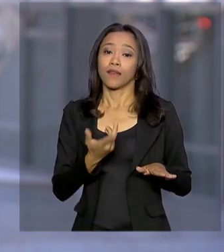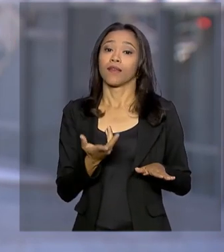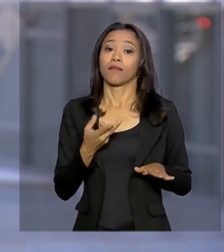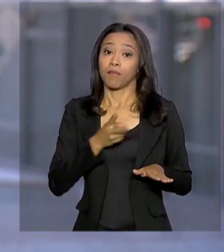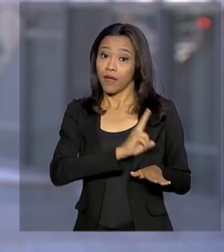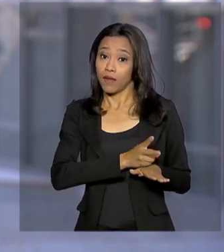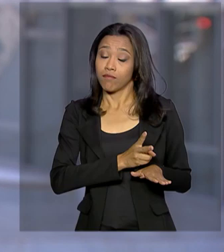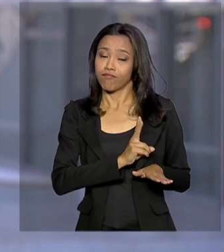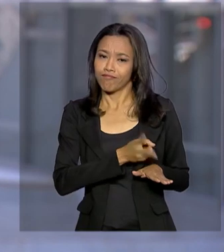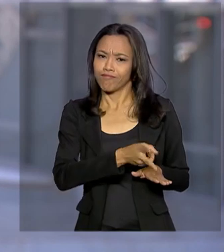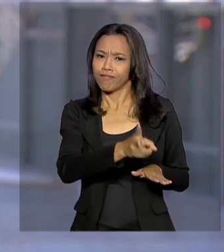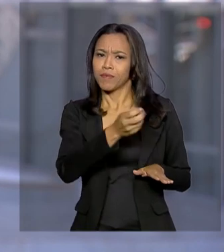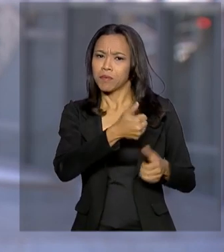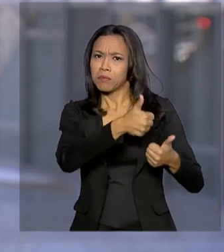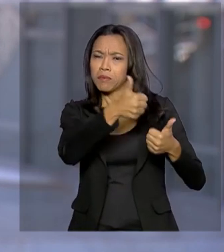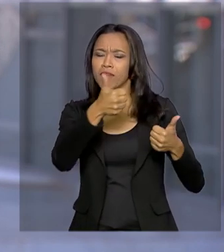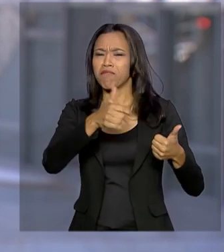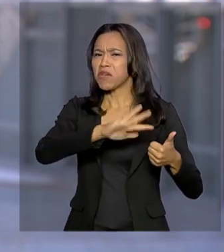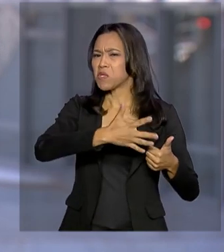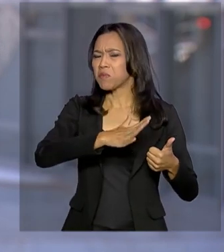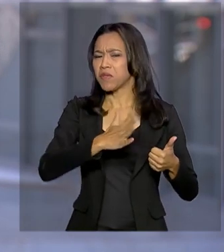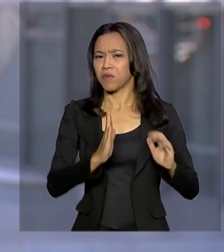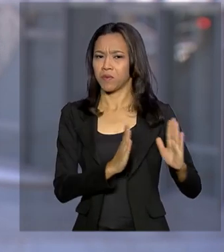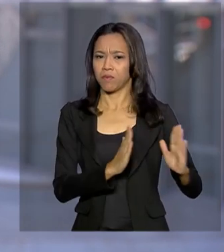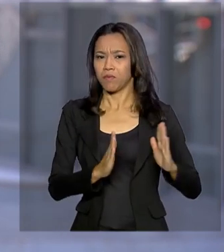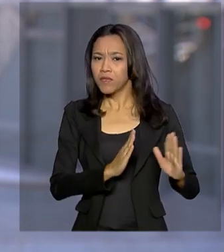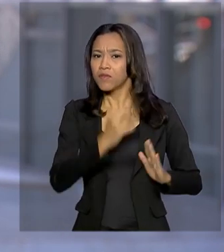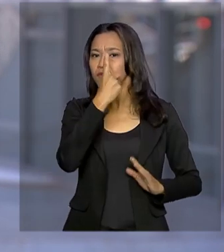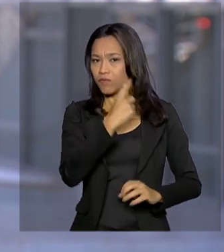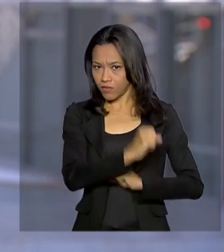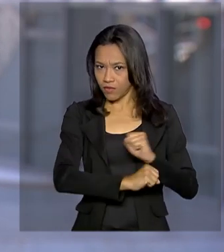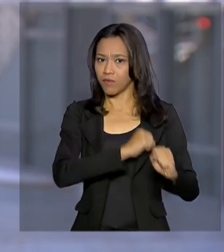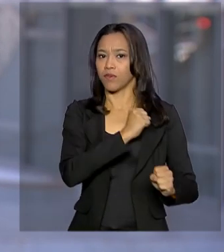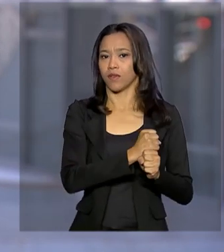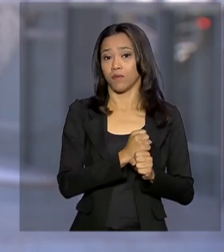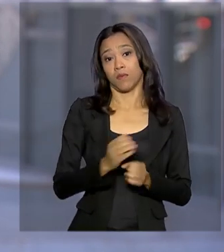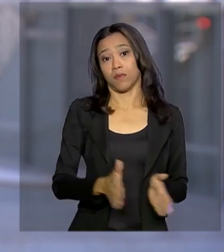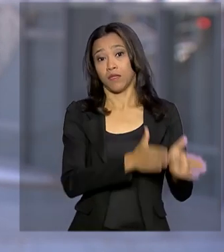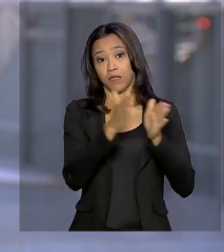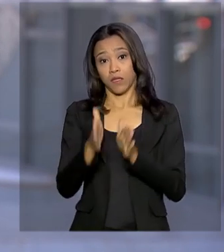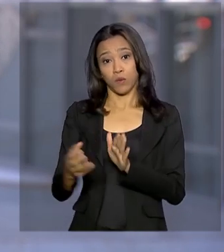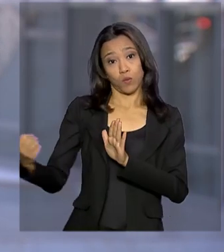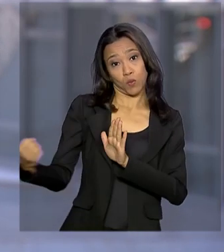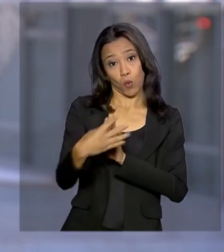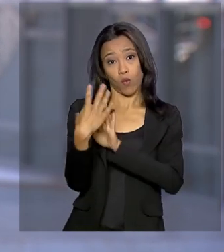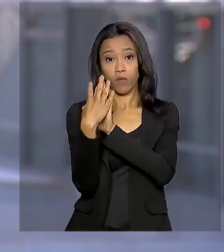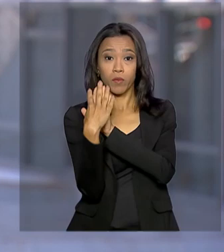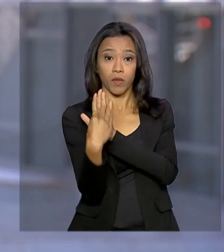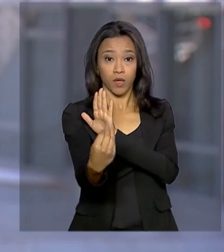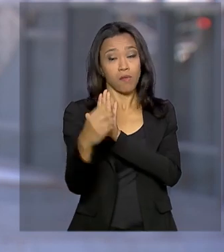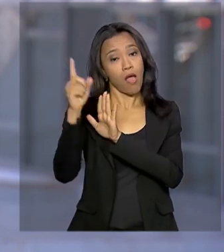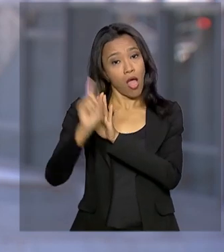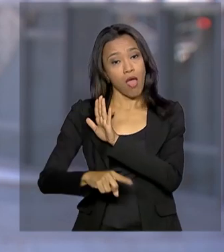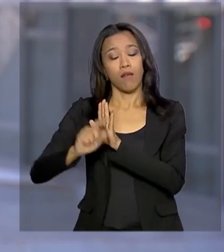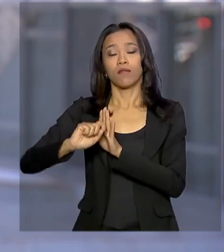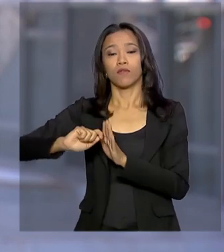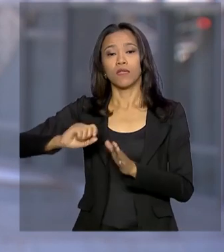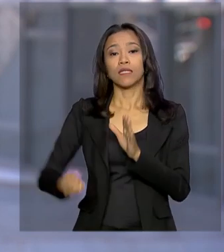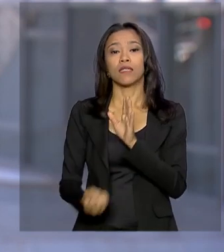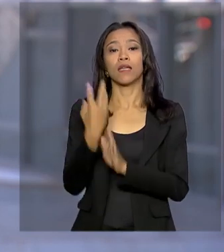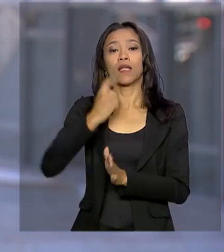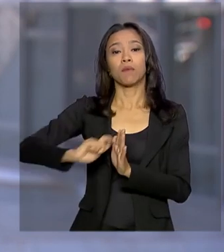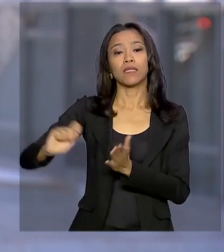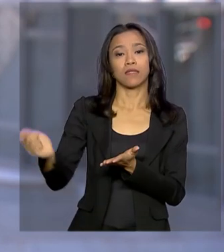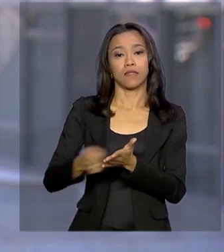funcionamento e isso deve durar cerca de um ano. O novo programa foi criado por meio de assinatura de medida